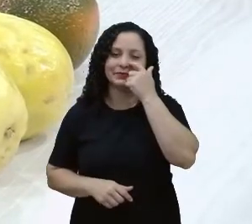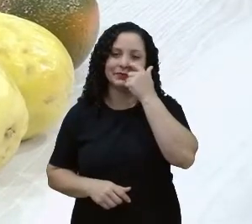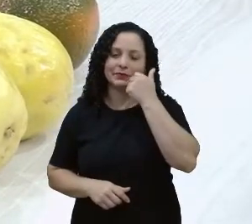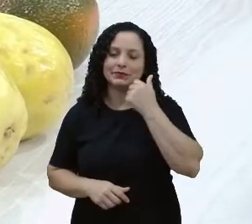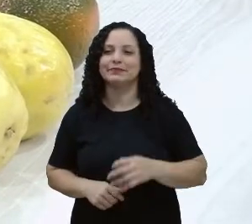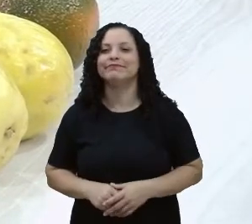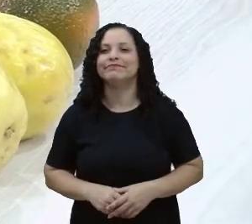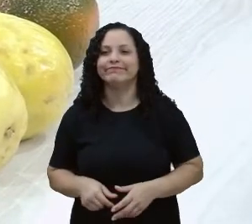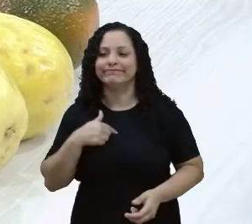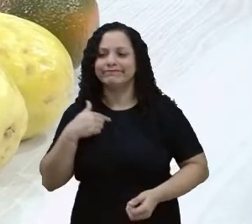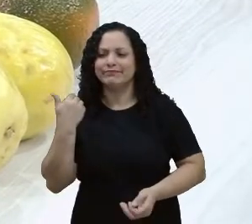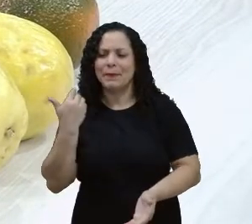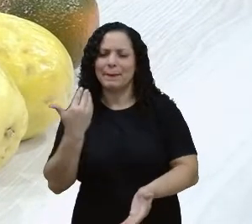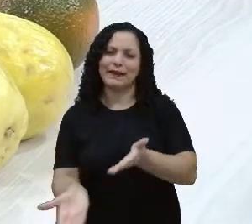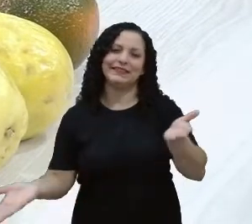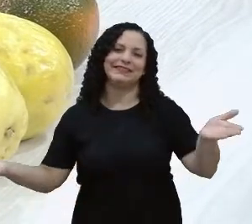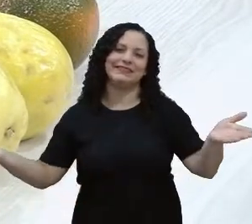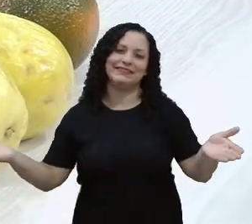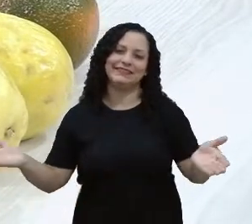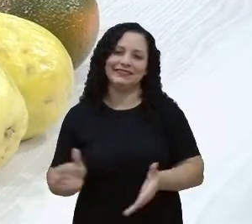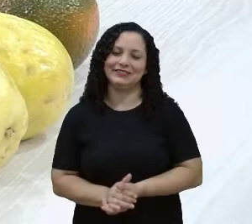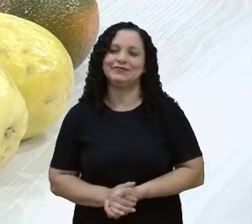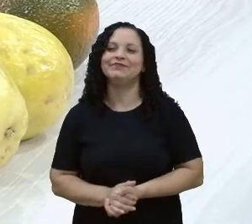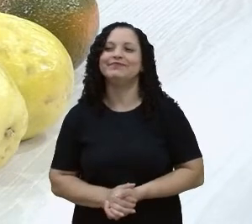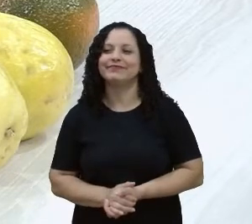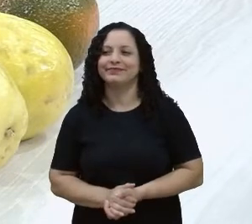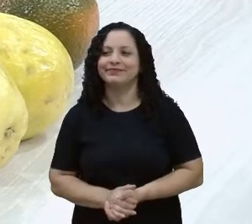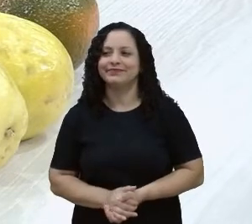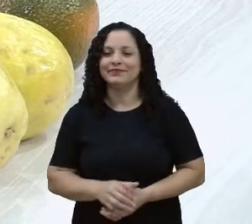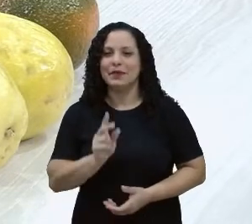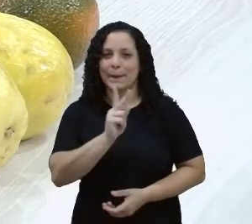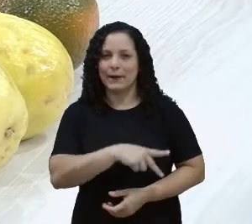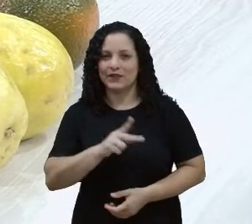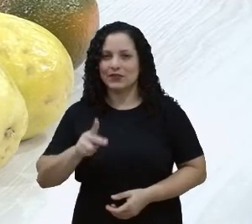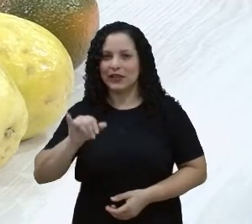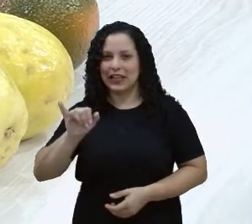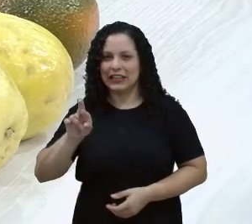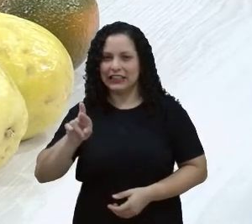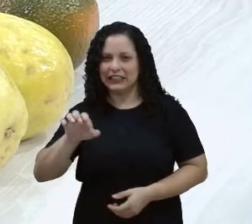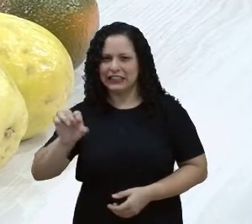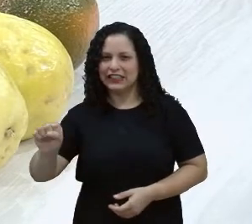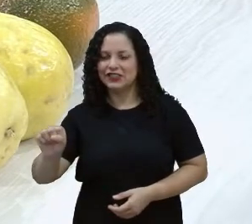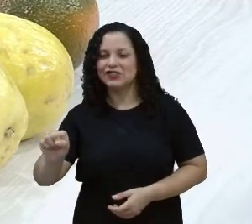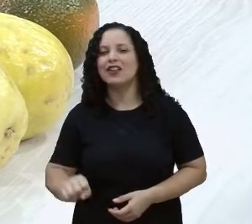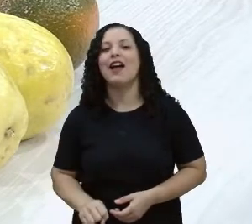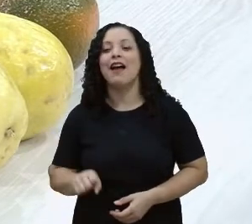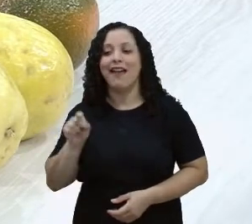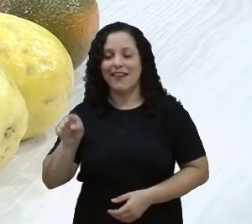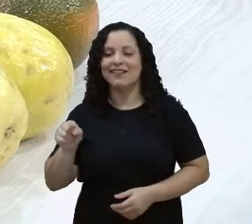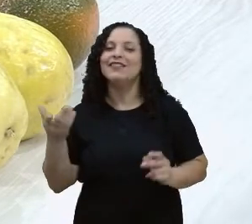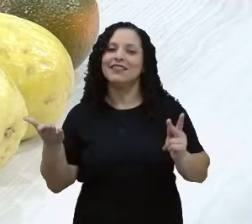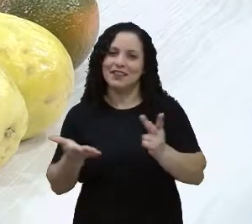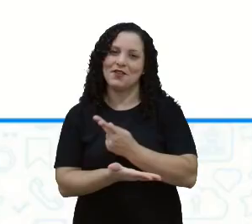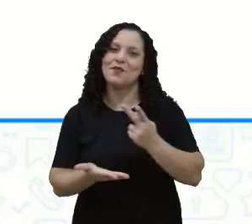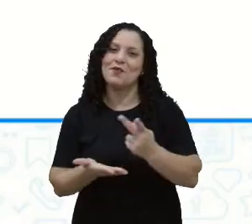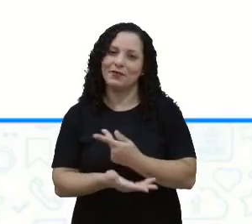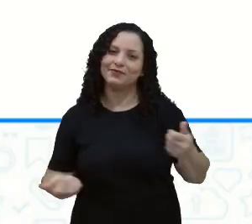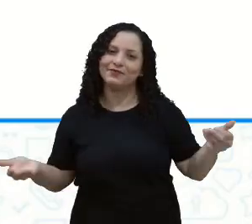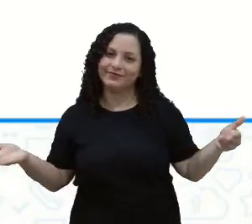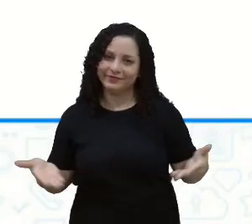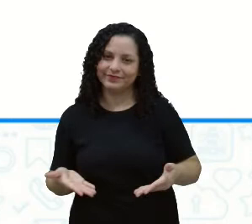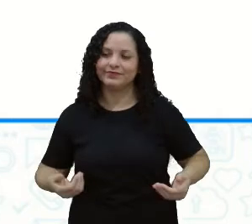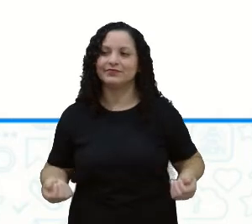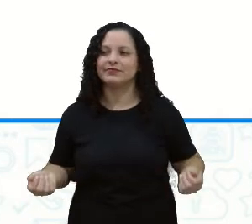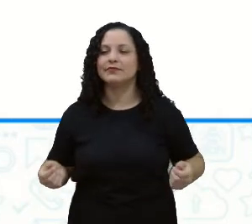Eu perdi nessa. A professora Isneri se errou. Na primeira, ela acertou. Vamos para mais outro exemplo.